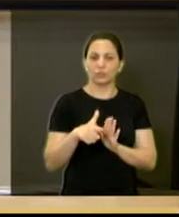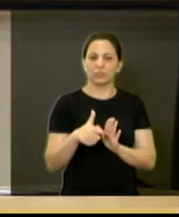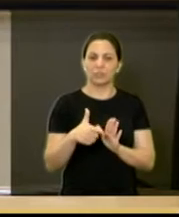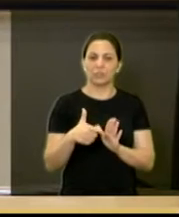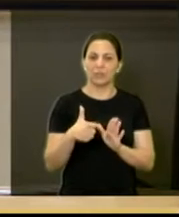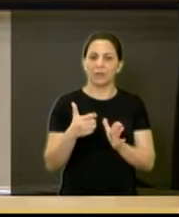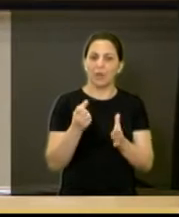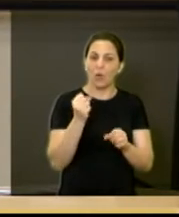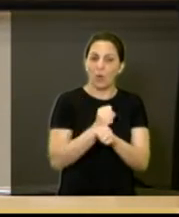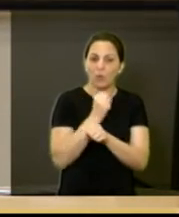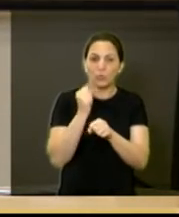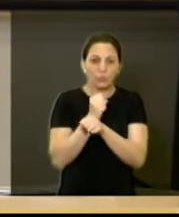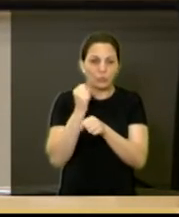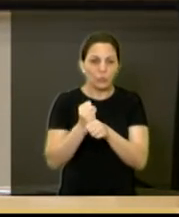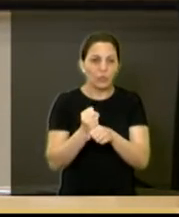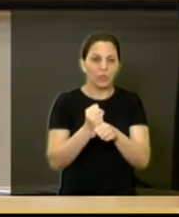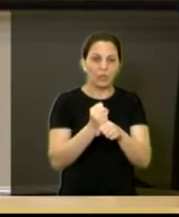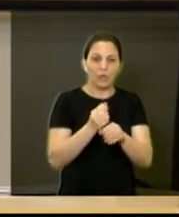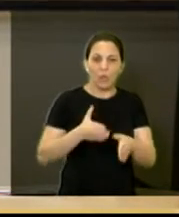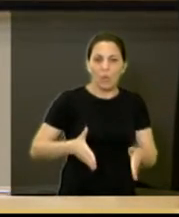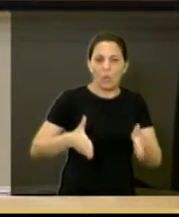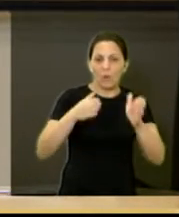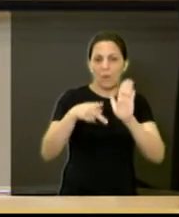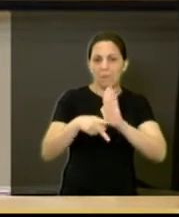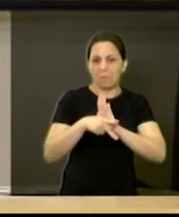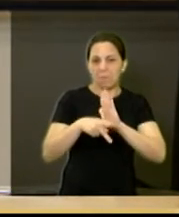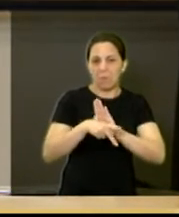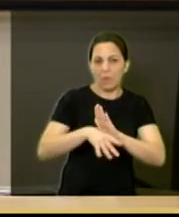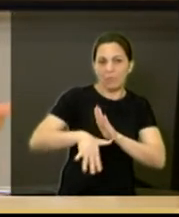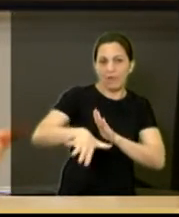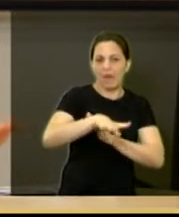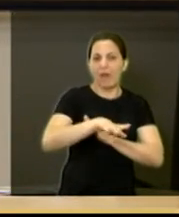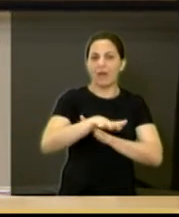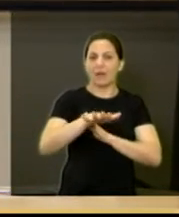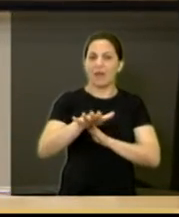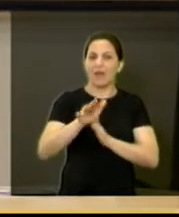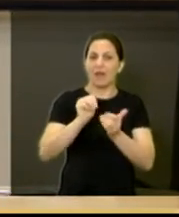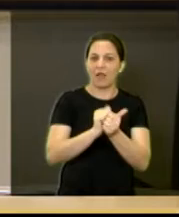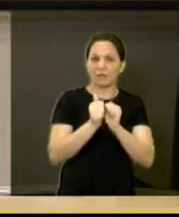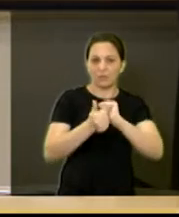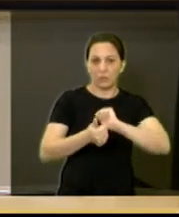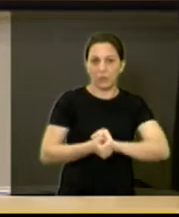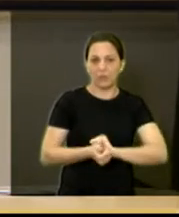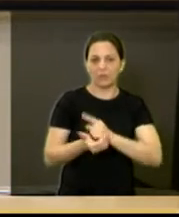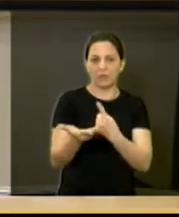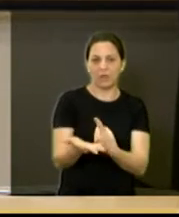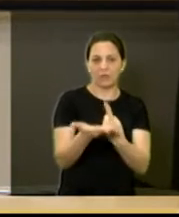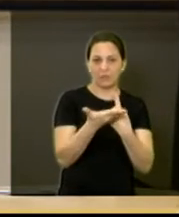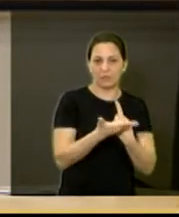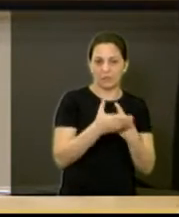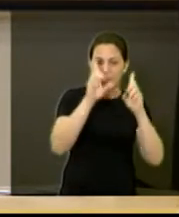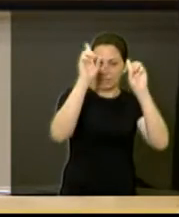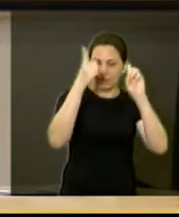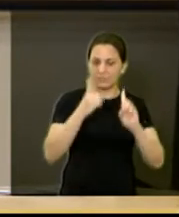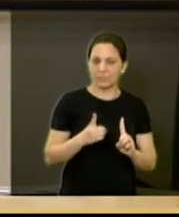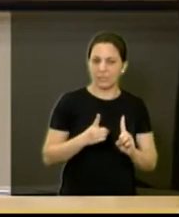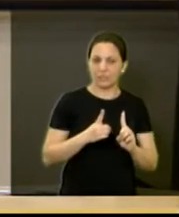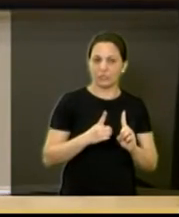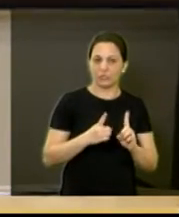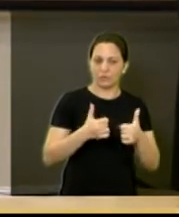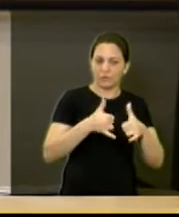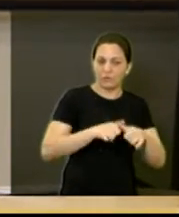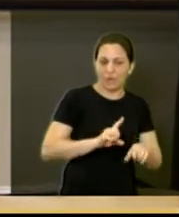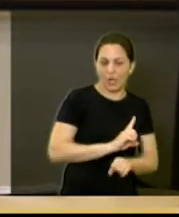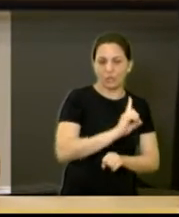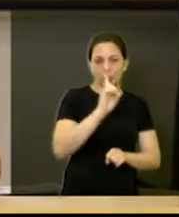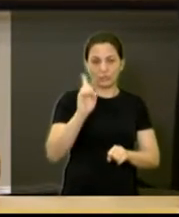construir um imóvel com um espaço físico adequado para poder atender essa população. Essa